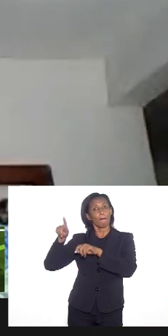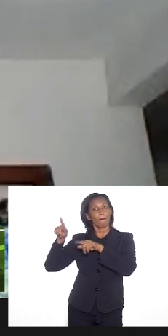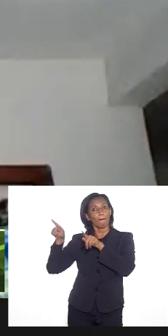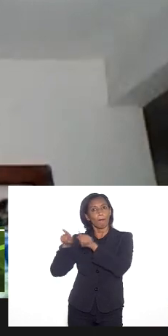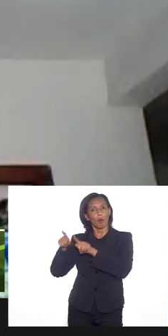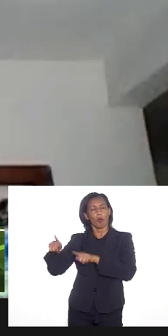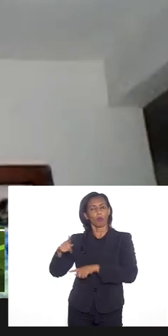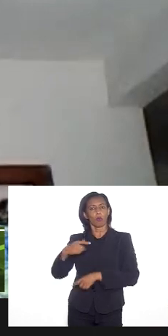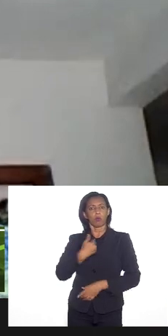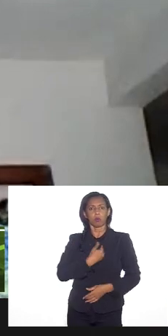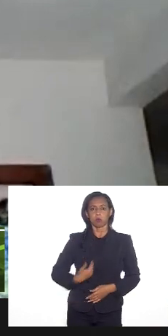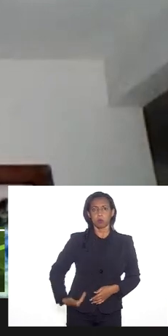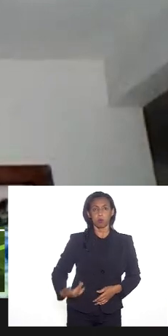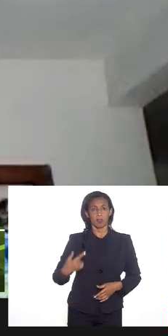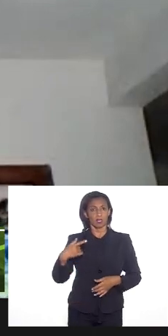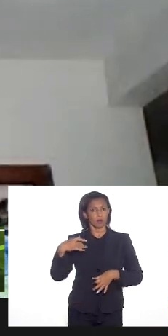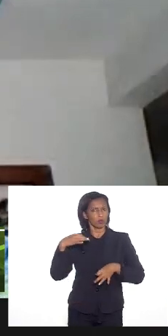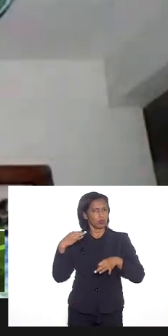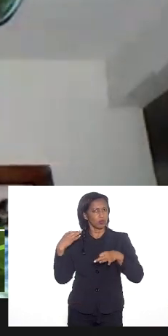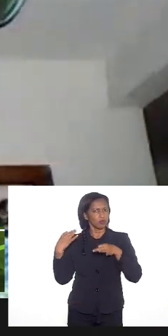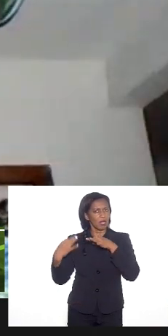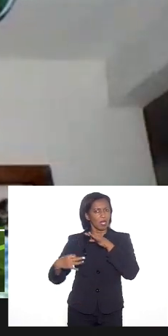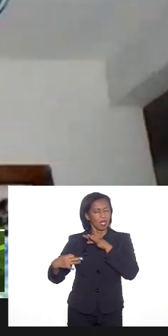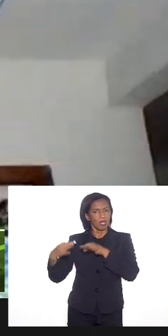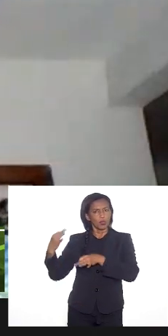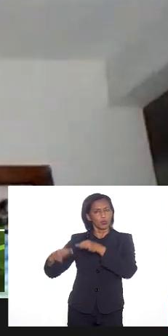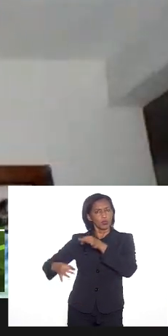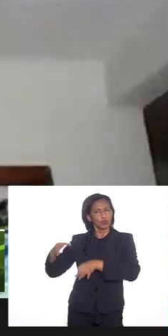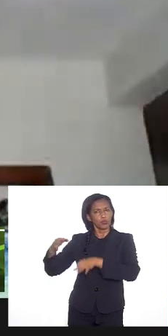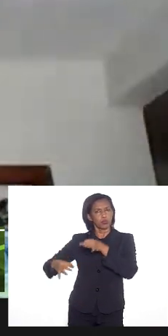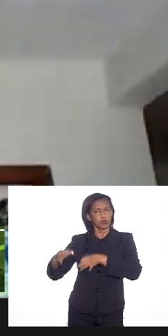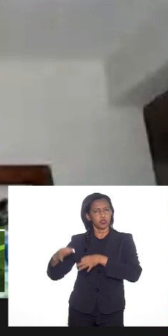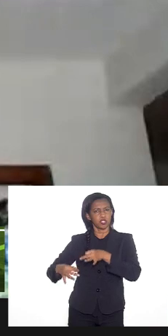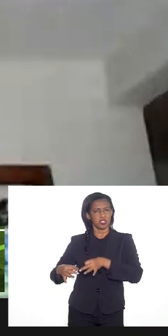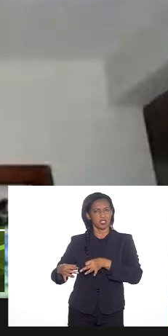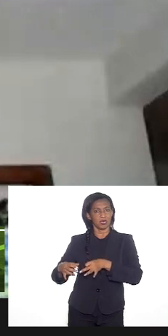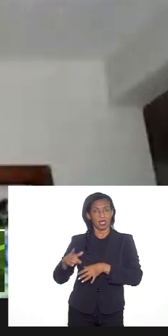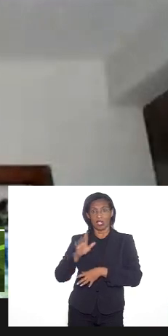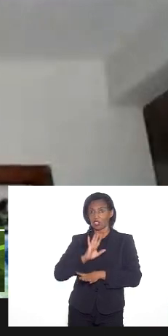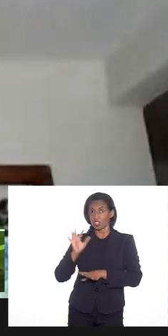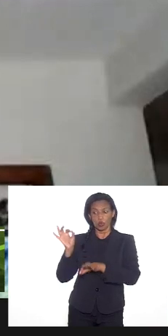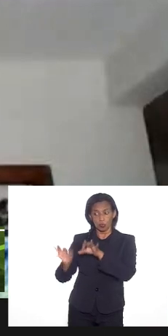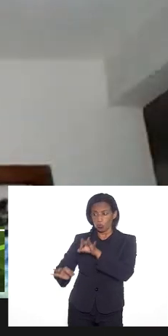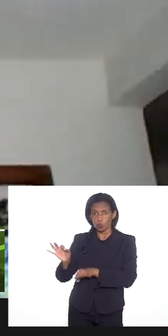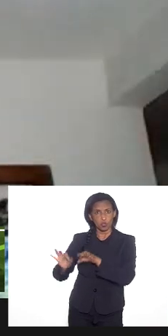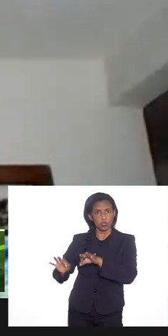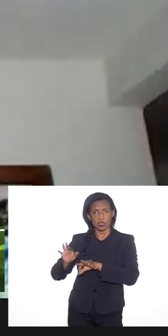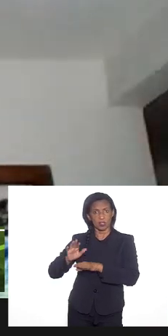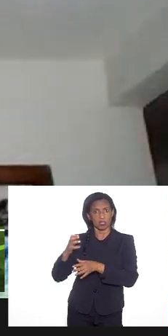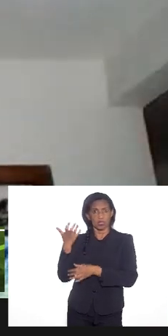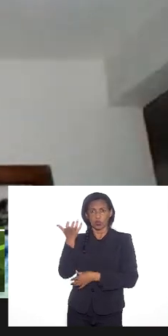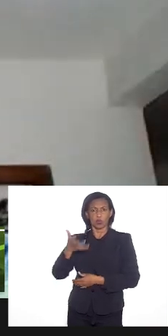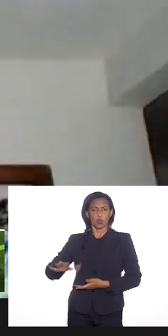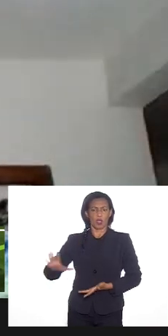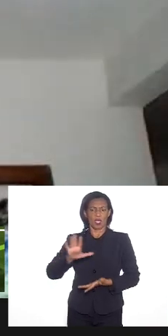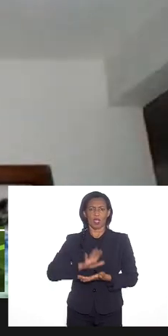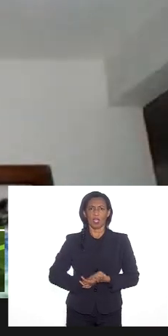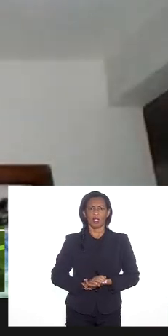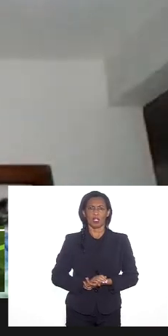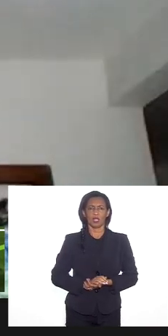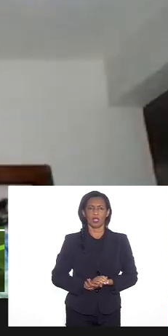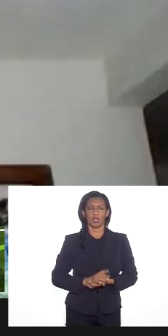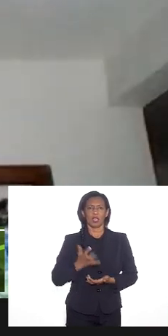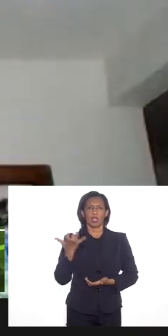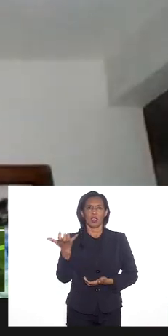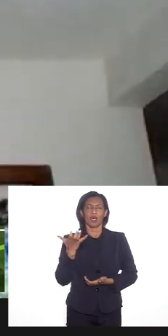públicas de justiça nós hoje não queremos mais justiça queremos justeza a partir do